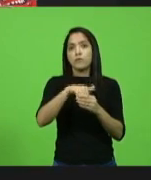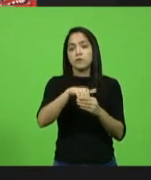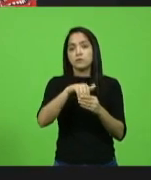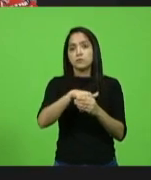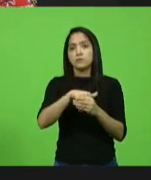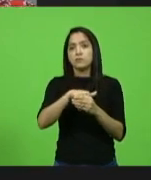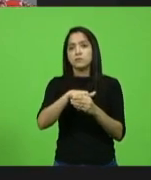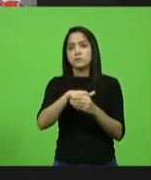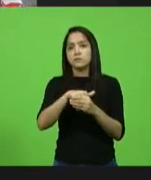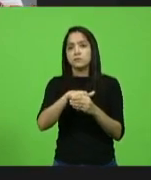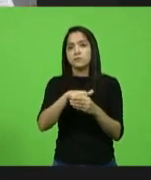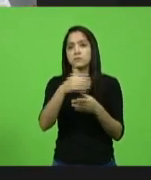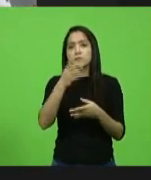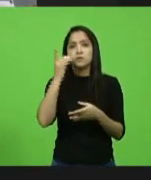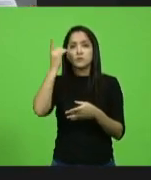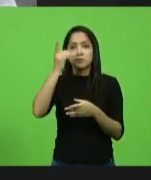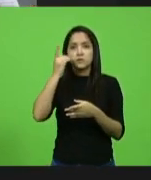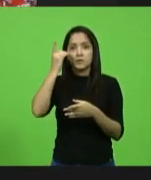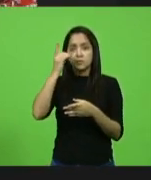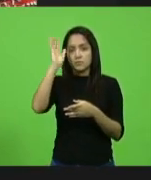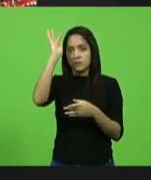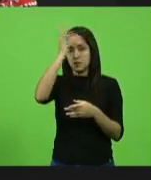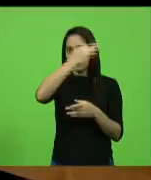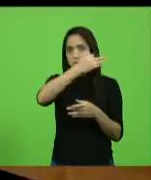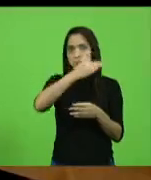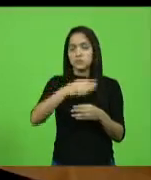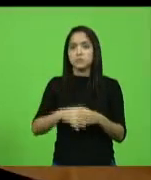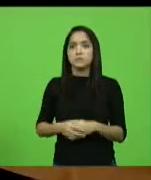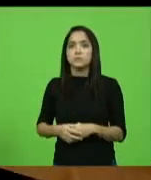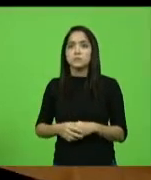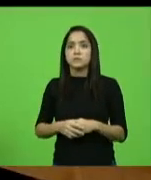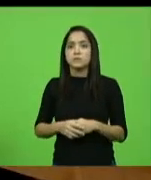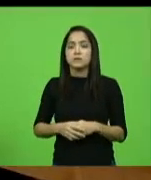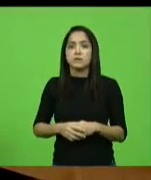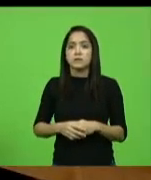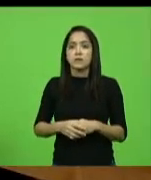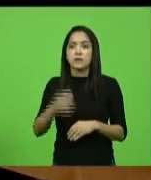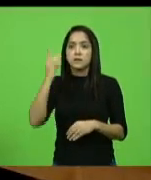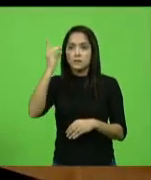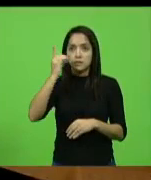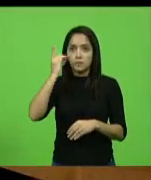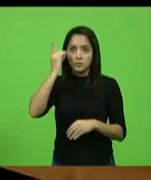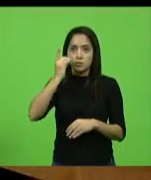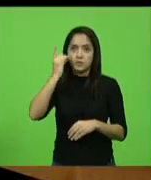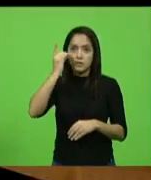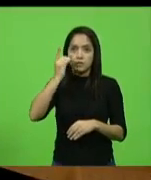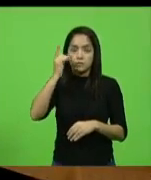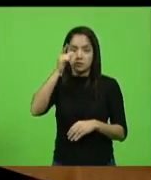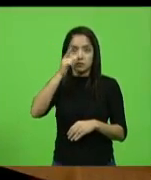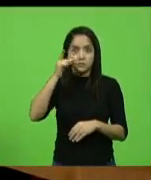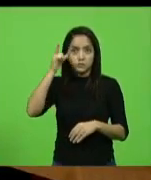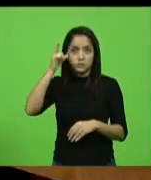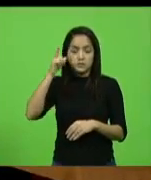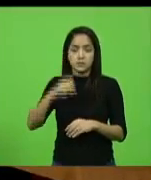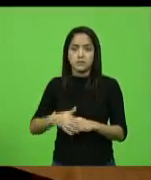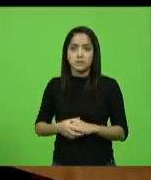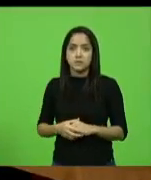Voto no deputado Fabiano da Luz, deputado Laércio Schuster,